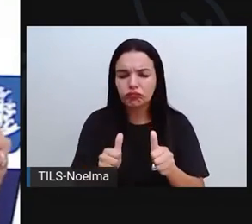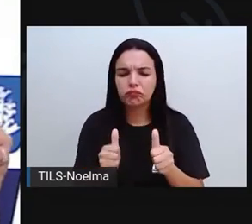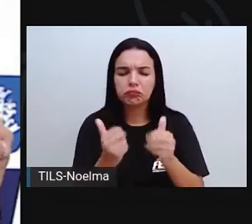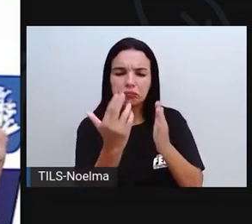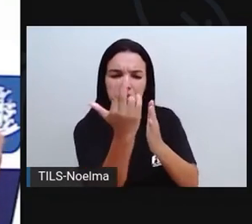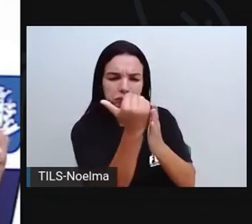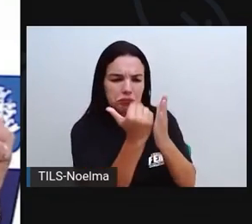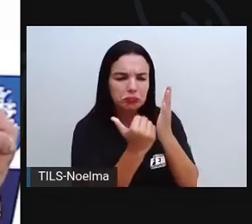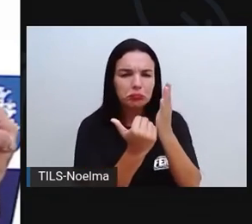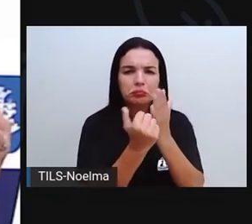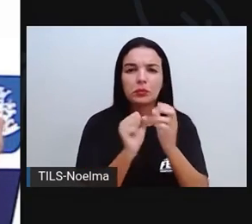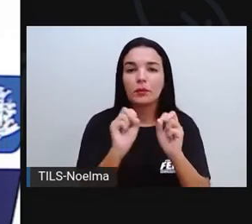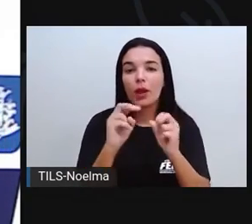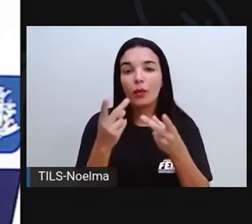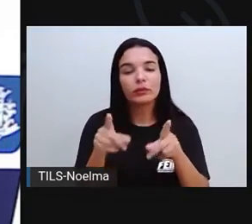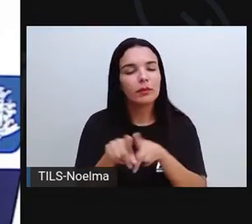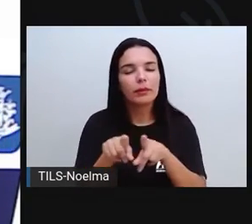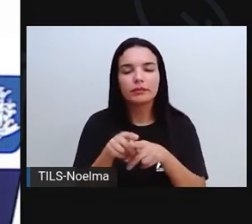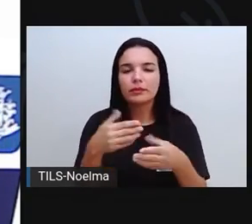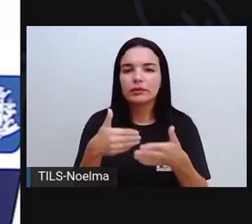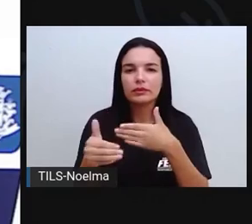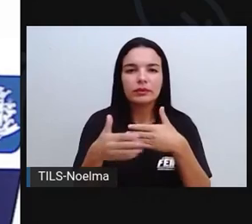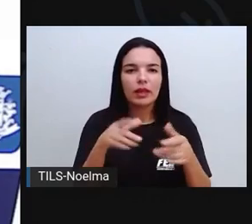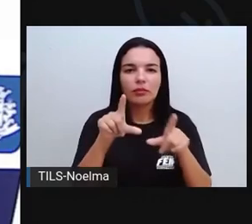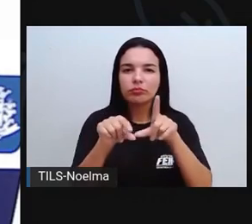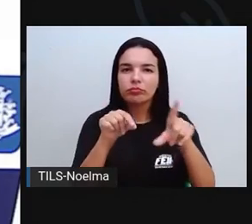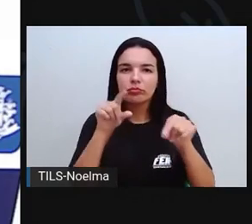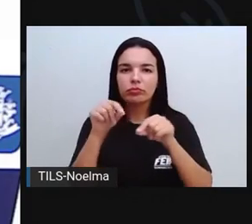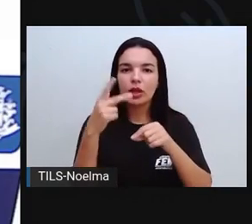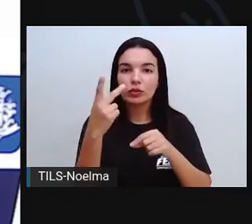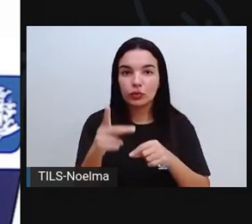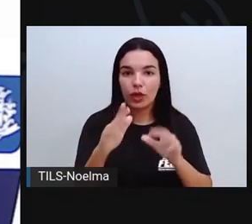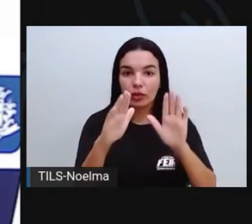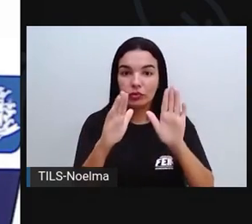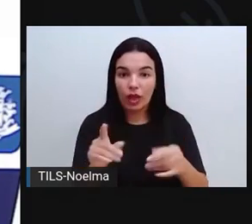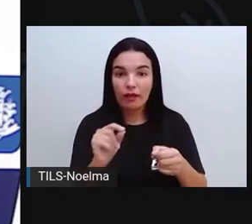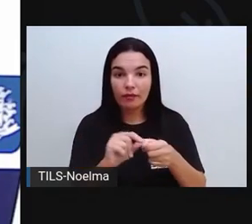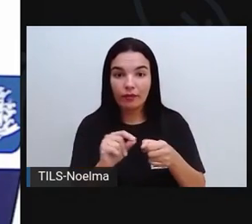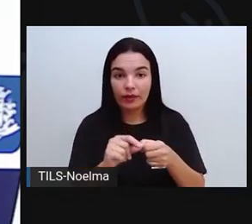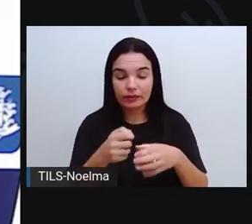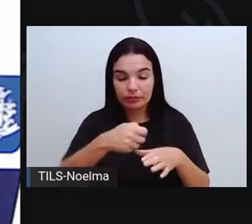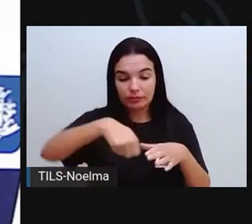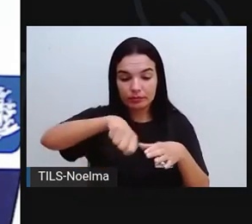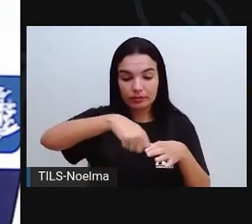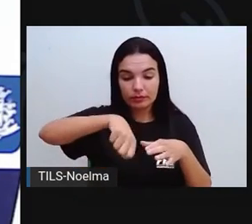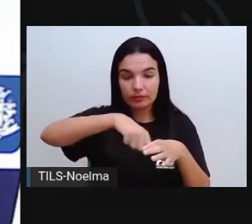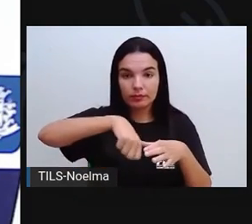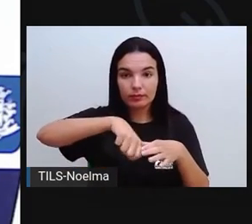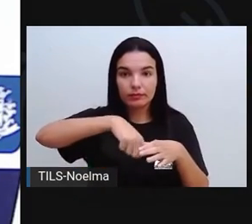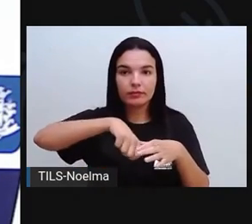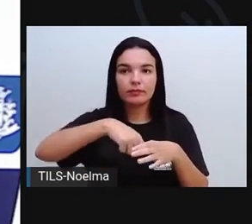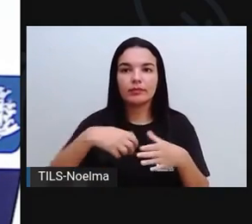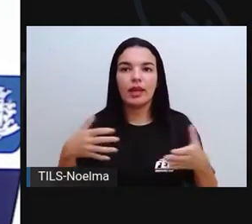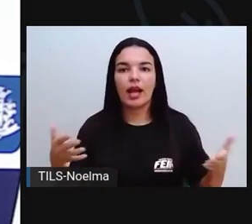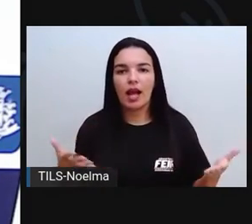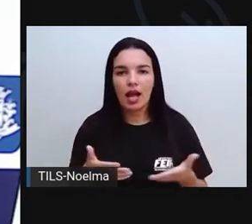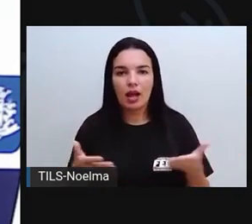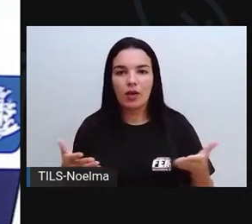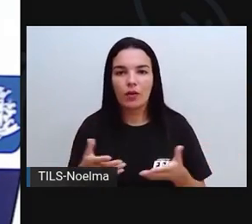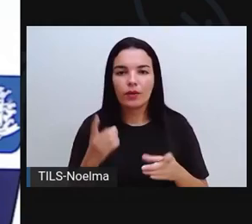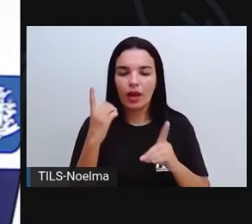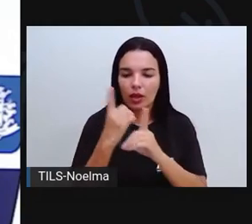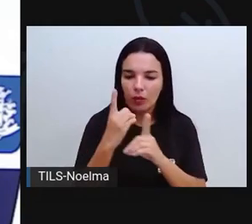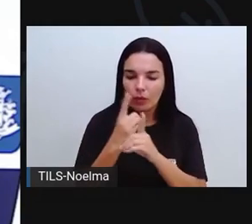podem construir Vasinhos também Eu já molhei aqui A minha argila Esse tipo de material Você também já